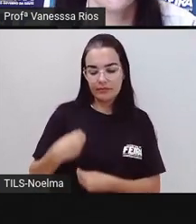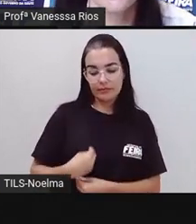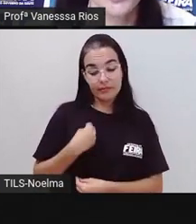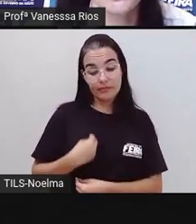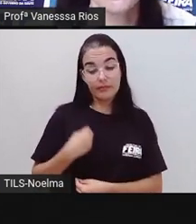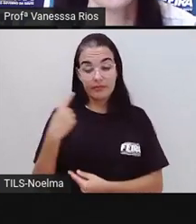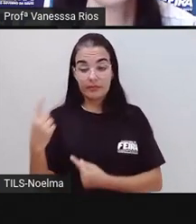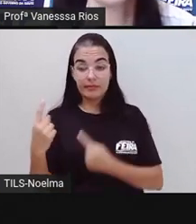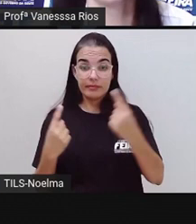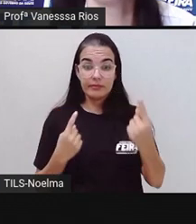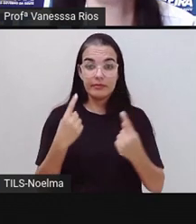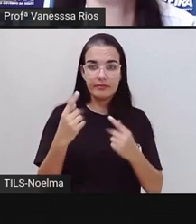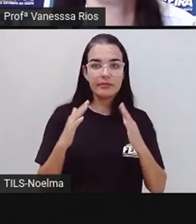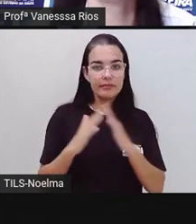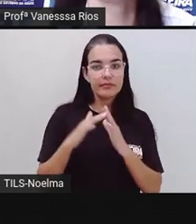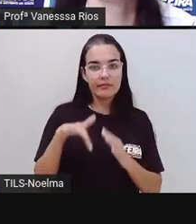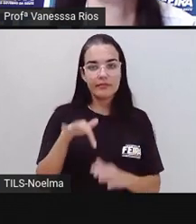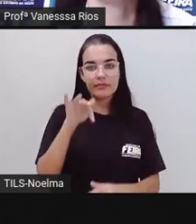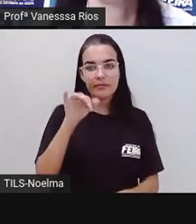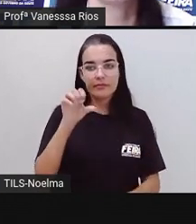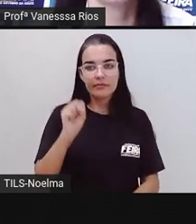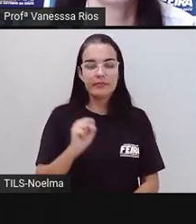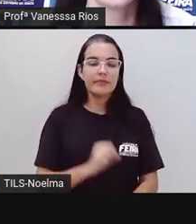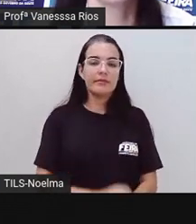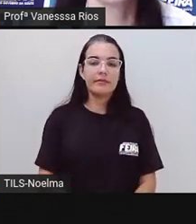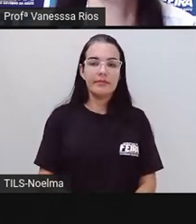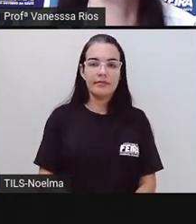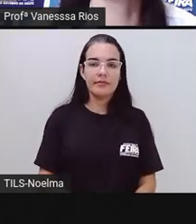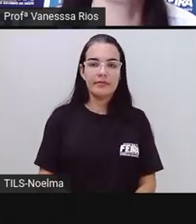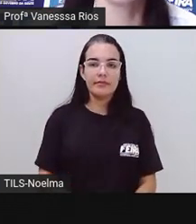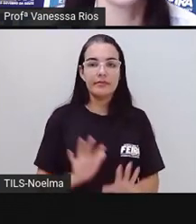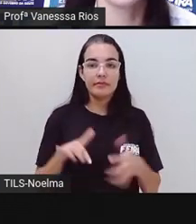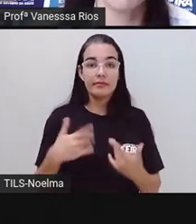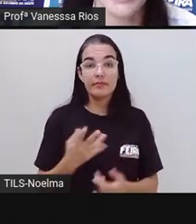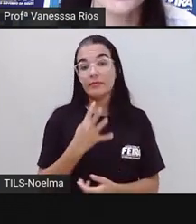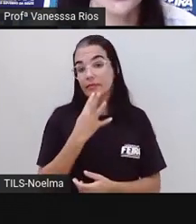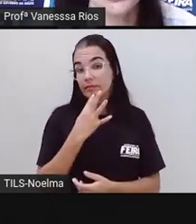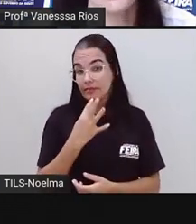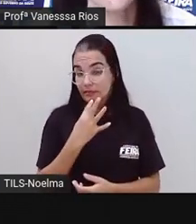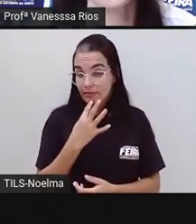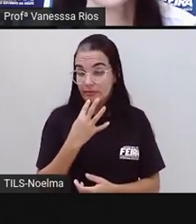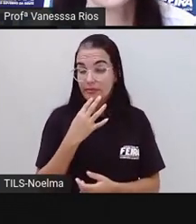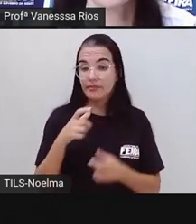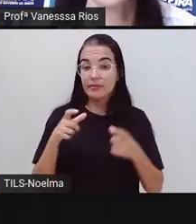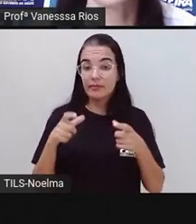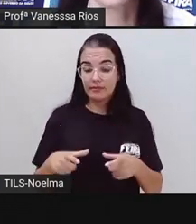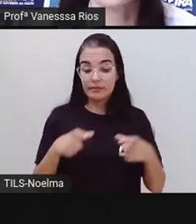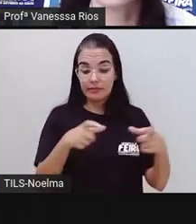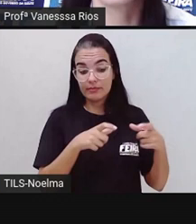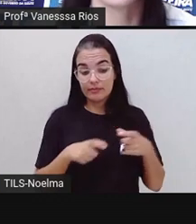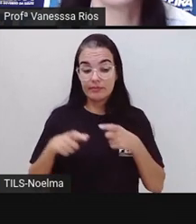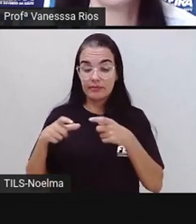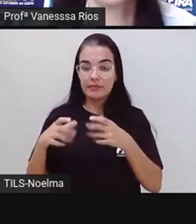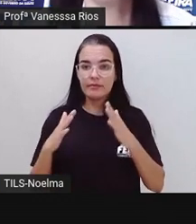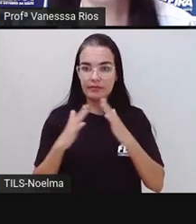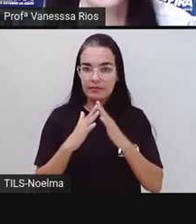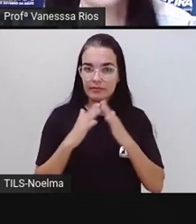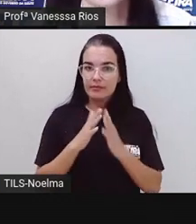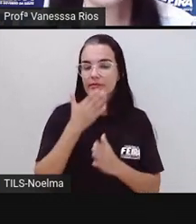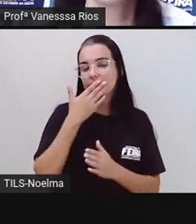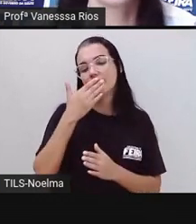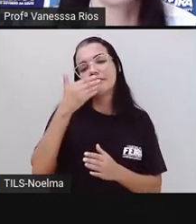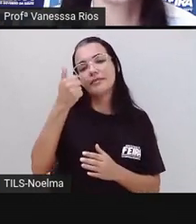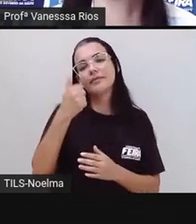moram aqui no município de Feira de Santana. E aí conhecer o espaço que nós estamos morando é o primeiro